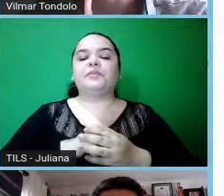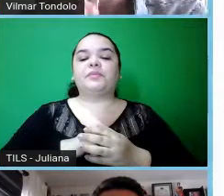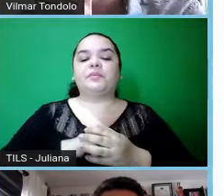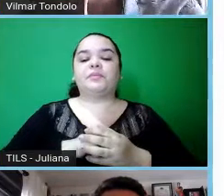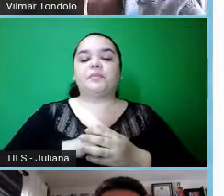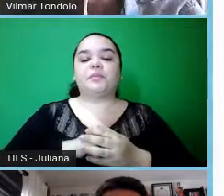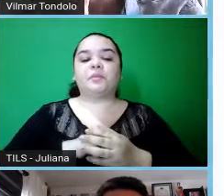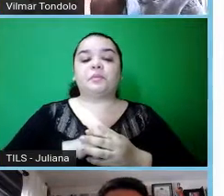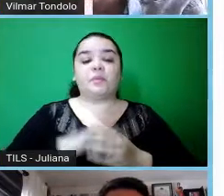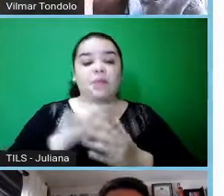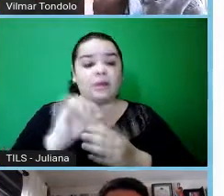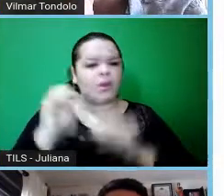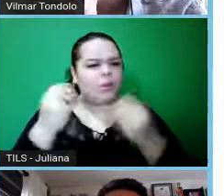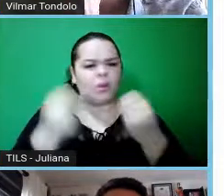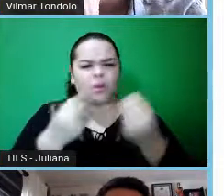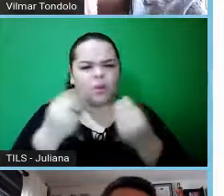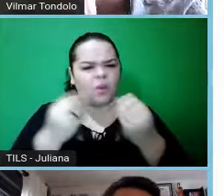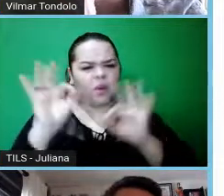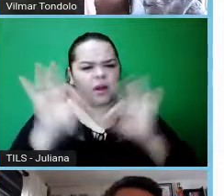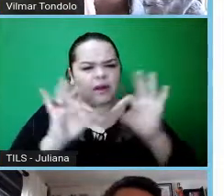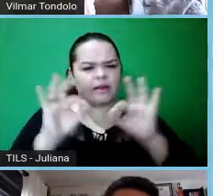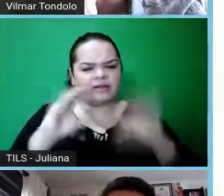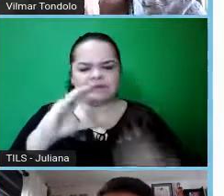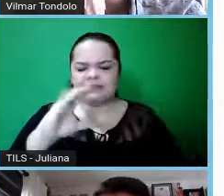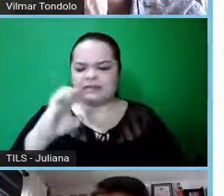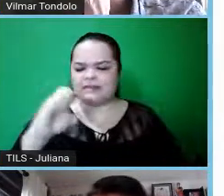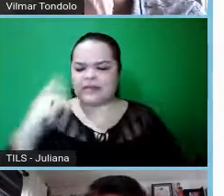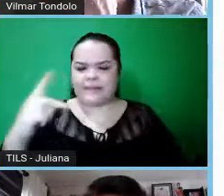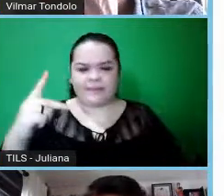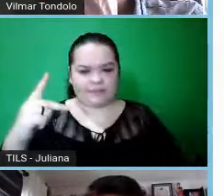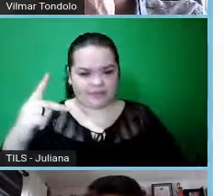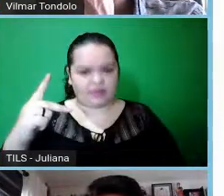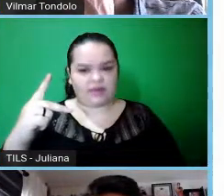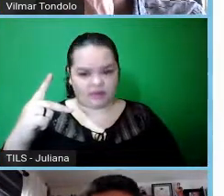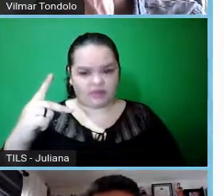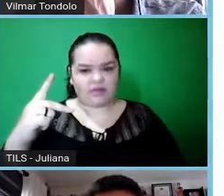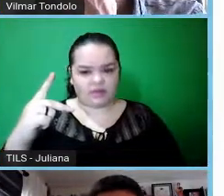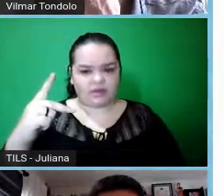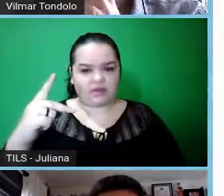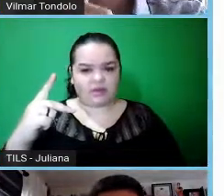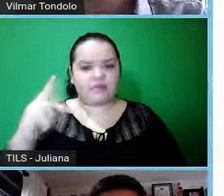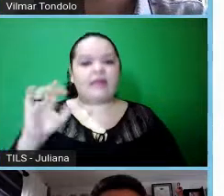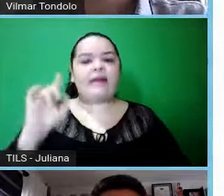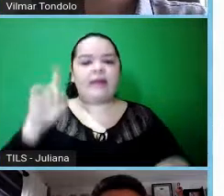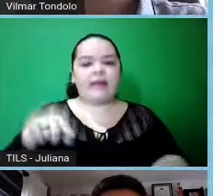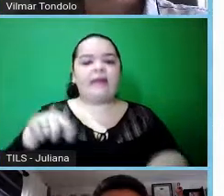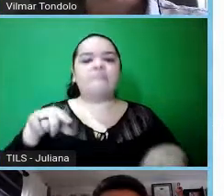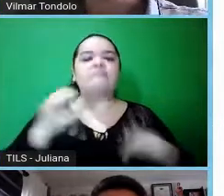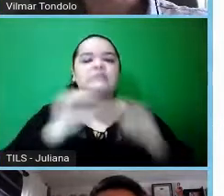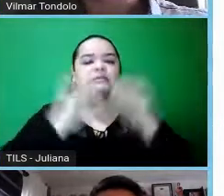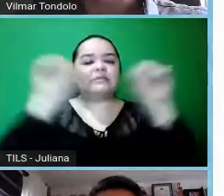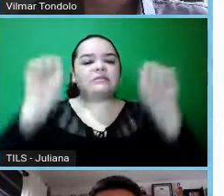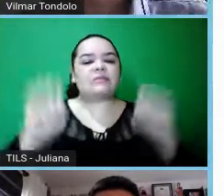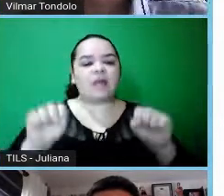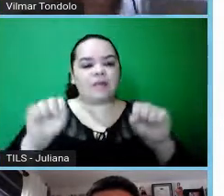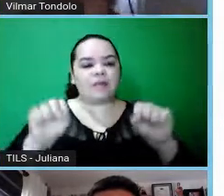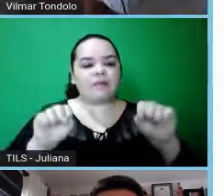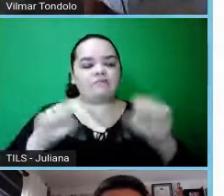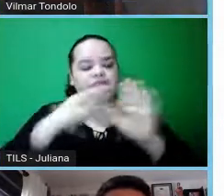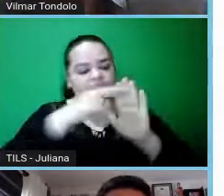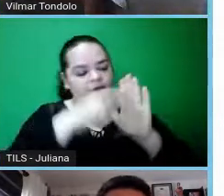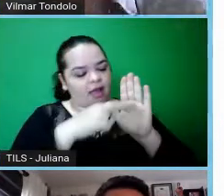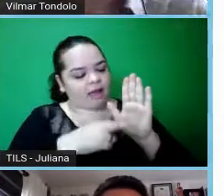um pouco do sistema, do que é o sistema CEP-CONEP, né, que é o sistema que regulamenta, né, as questões éticas em pesquisa no Brasil,